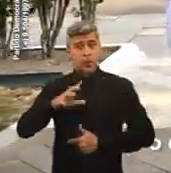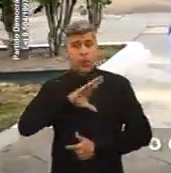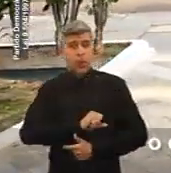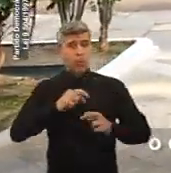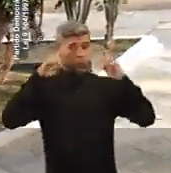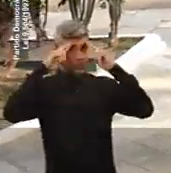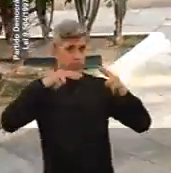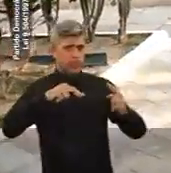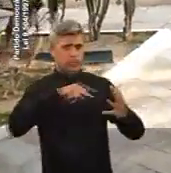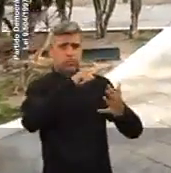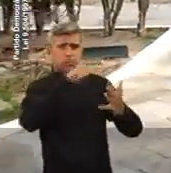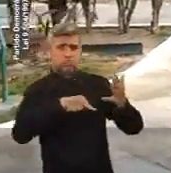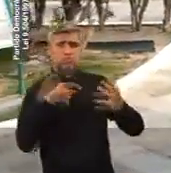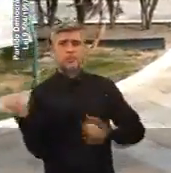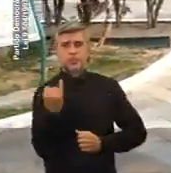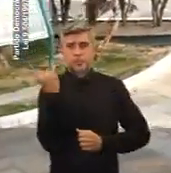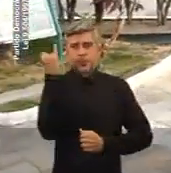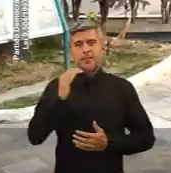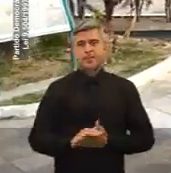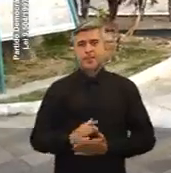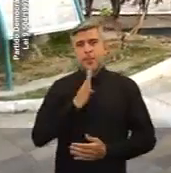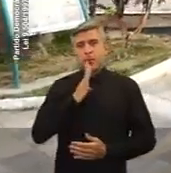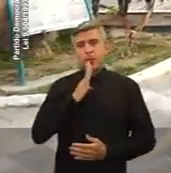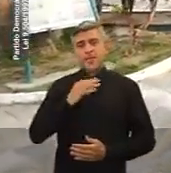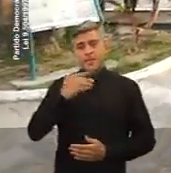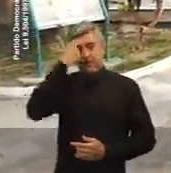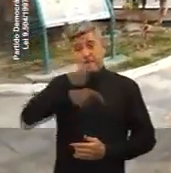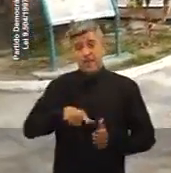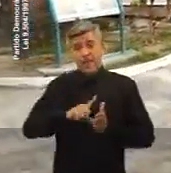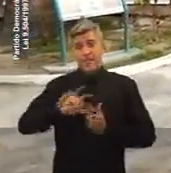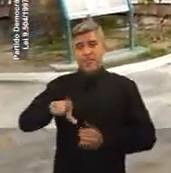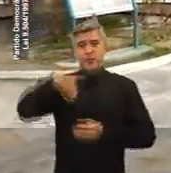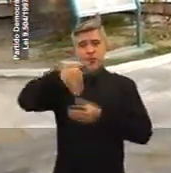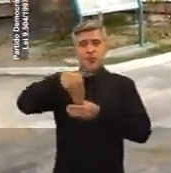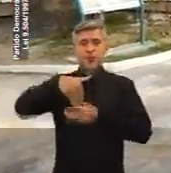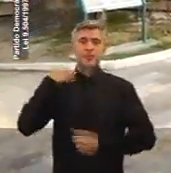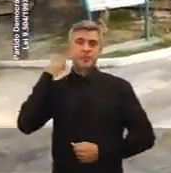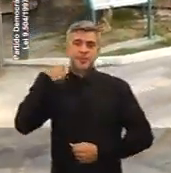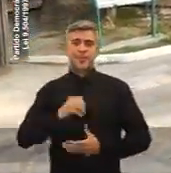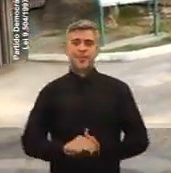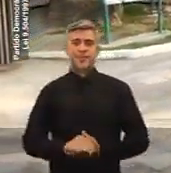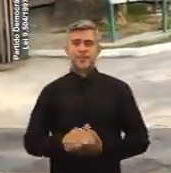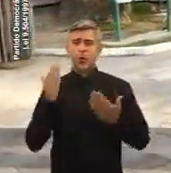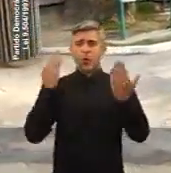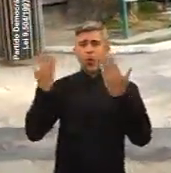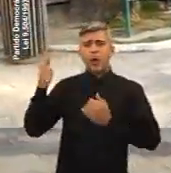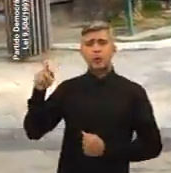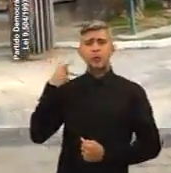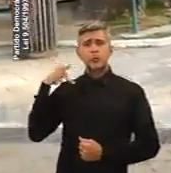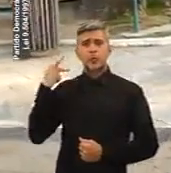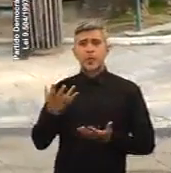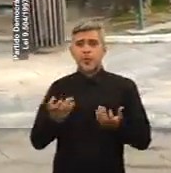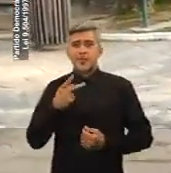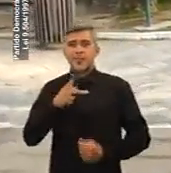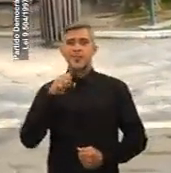o amor e o respeito são essenciais. Me conheça melhor antes de decidir o seu voto para o Senado. Faça as comparações.